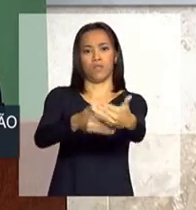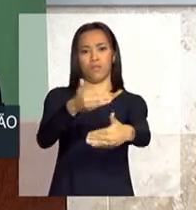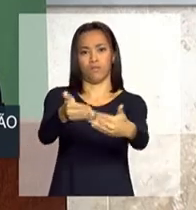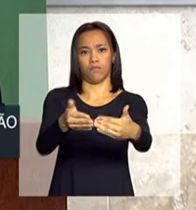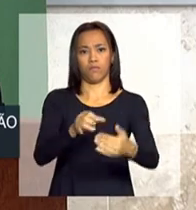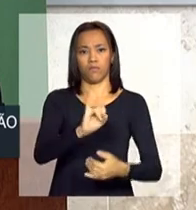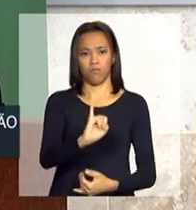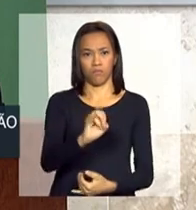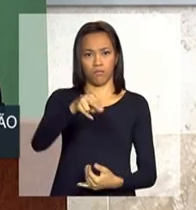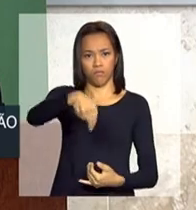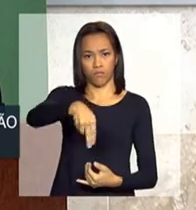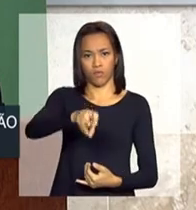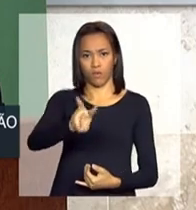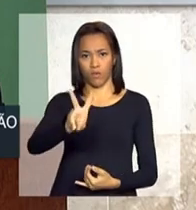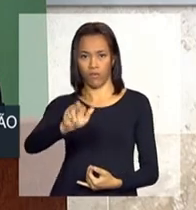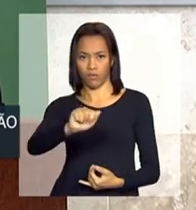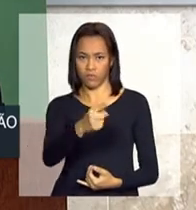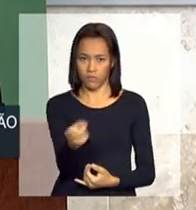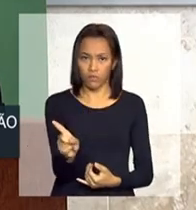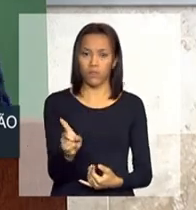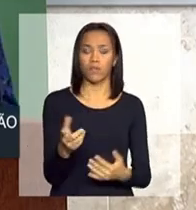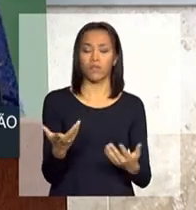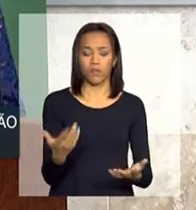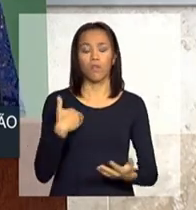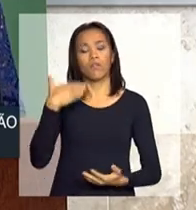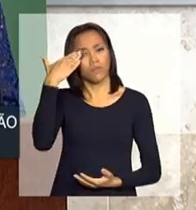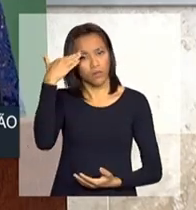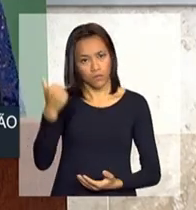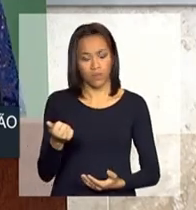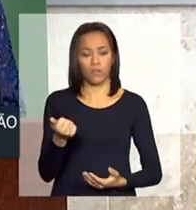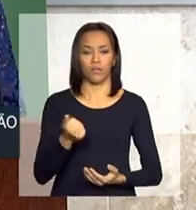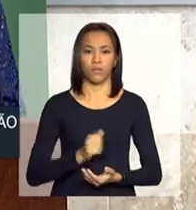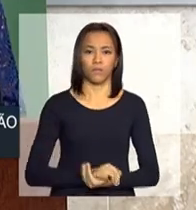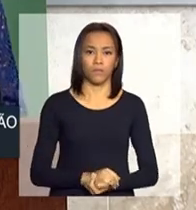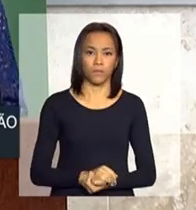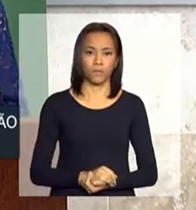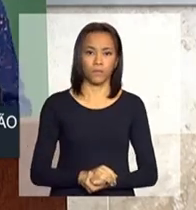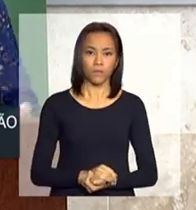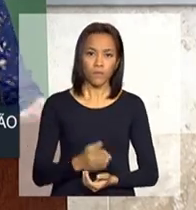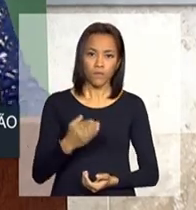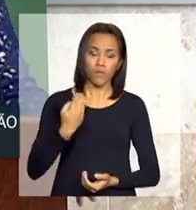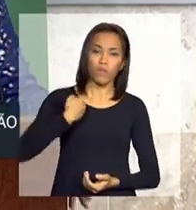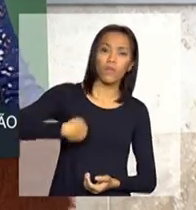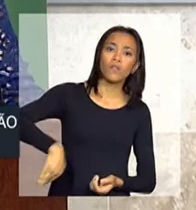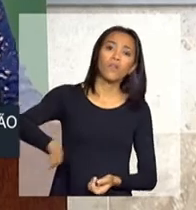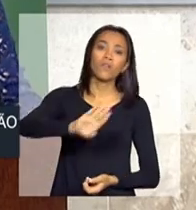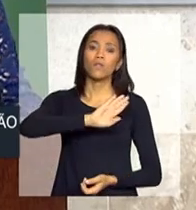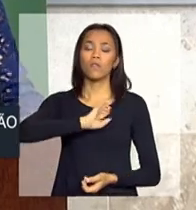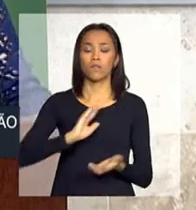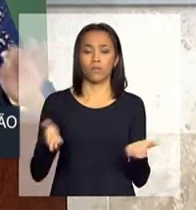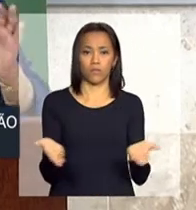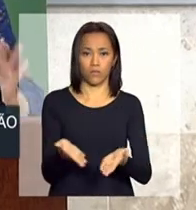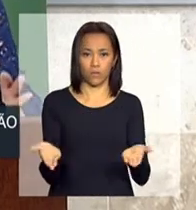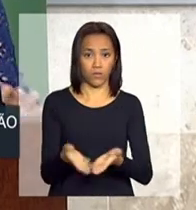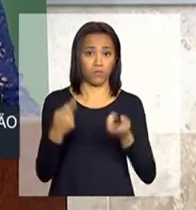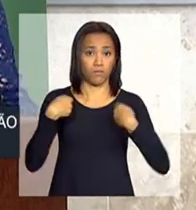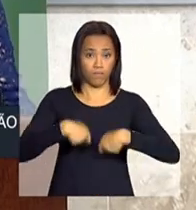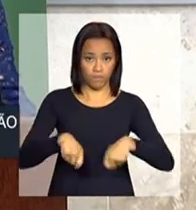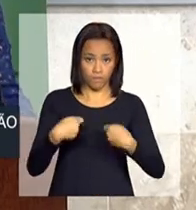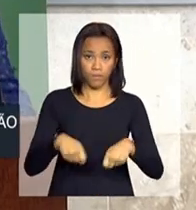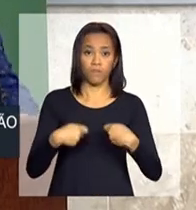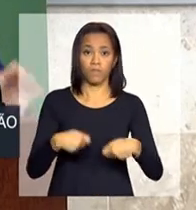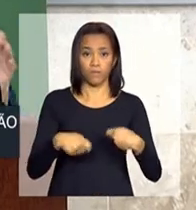Eu sei que nós, hoje, precisamos de tomar